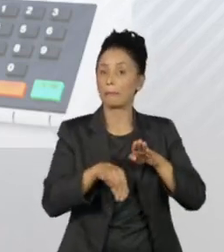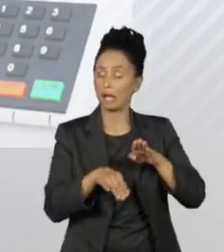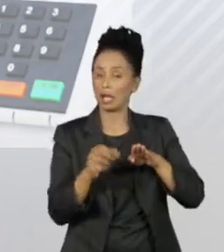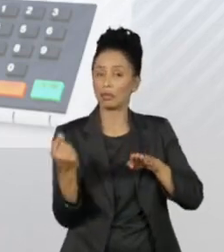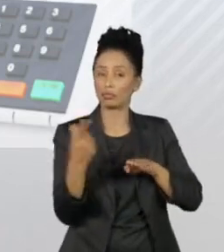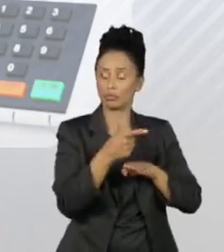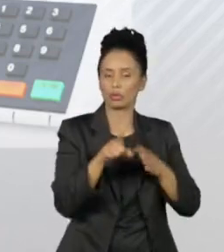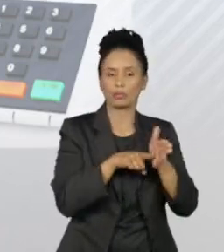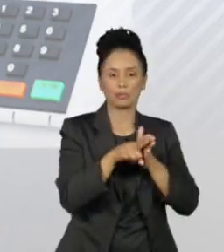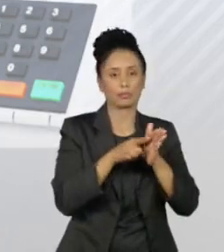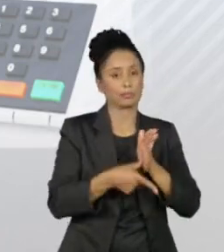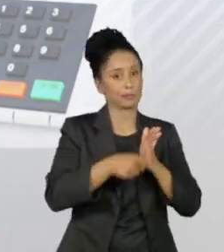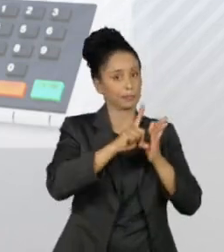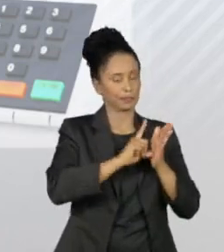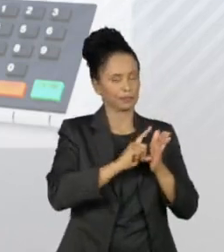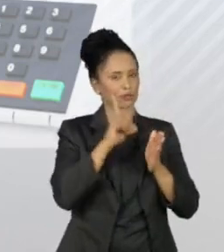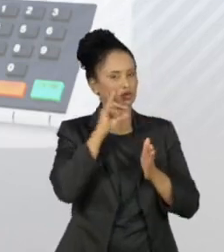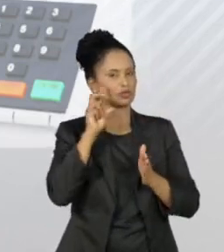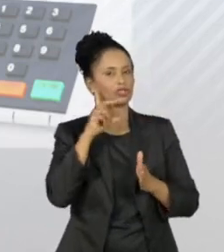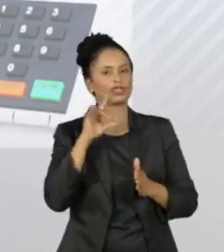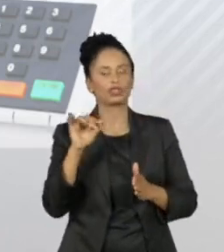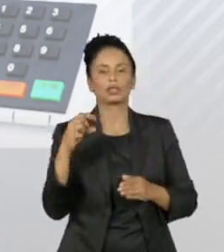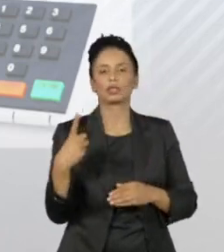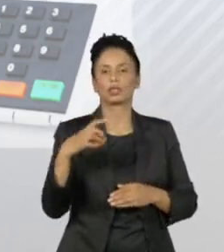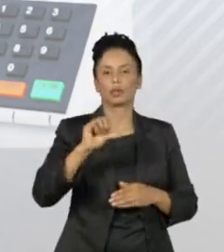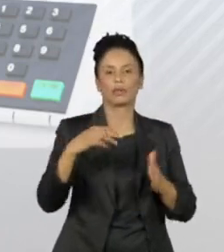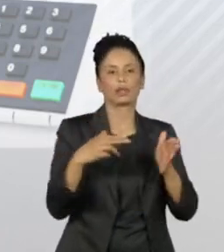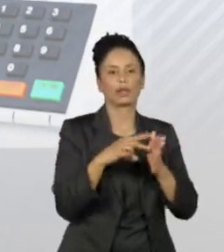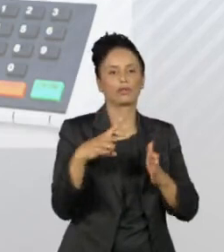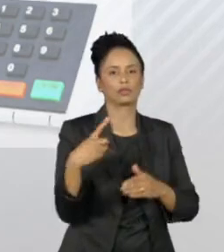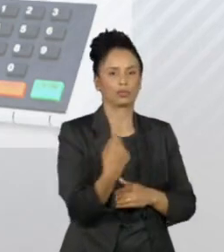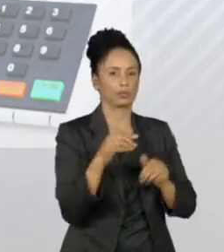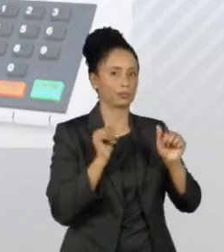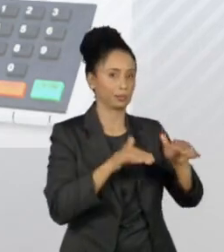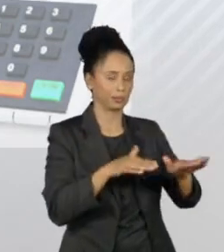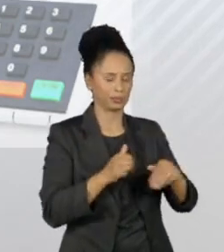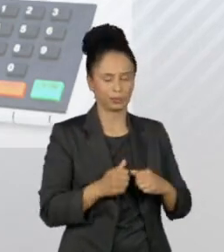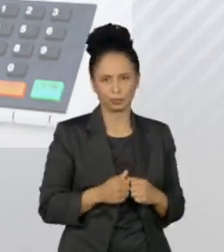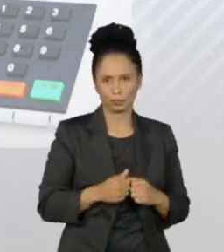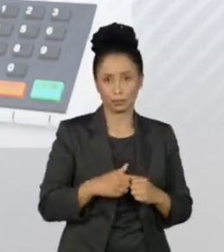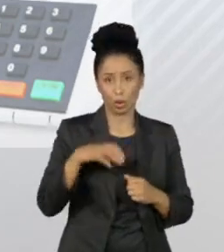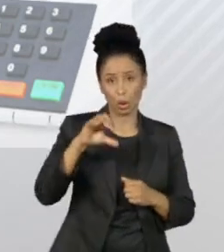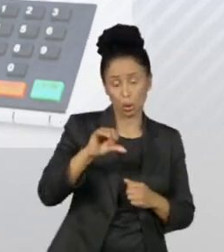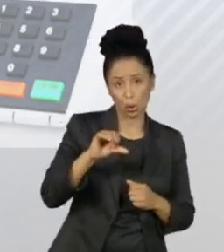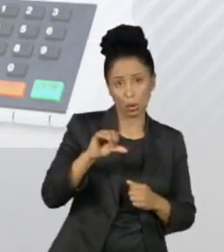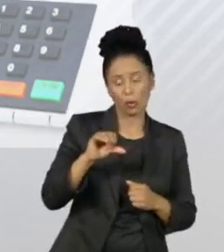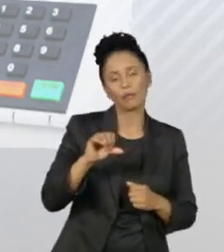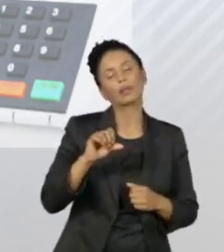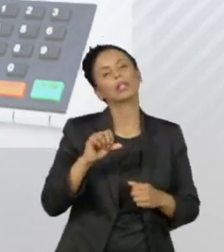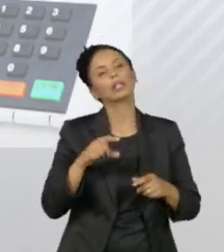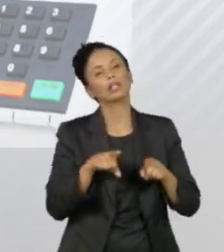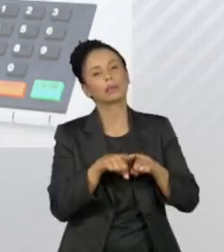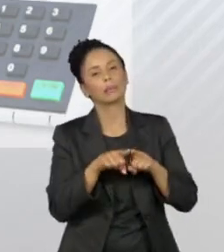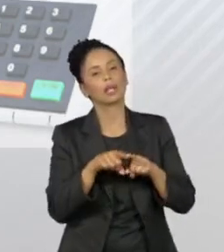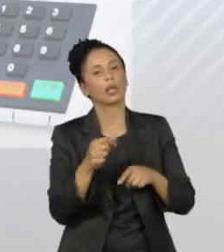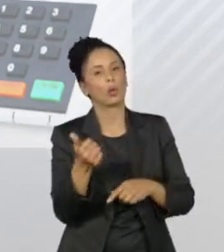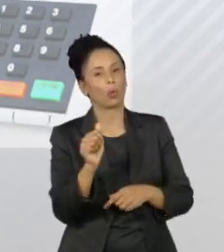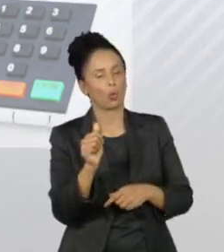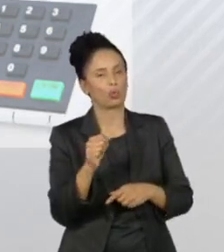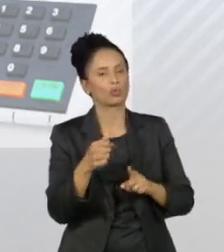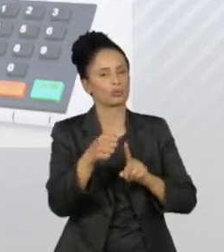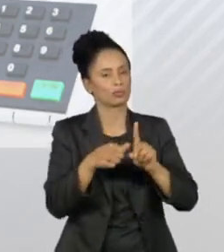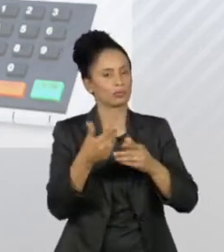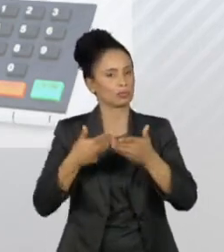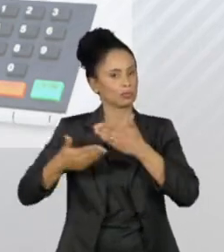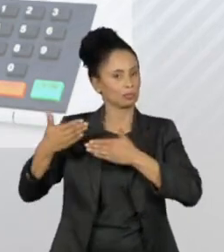levantamentos anteriores, entre os dias 19 e 21 de setembro e 9 e 11 do mês passado. Tarciso